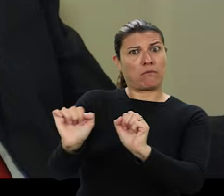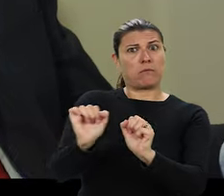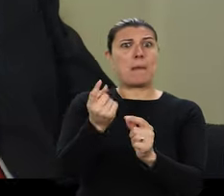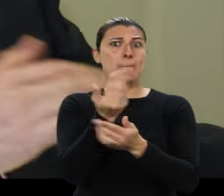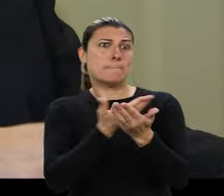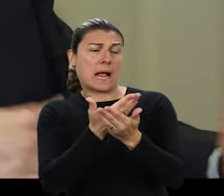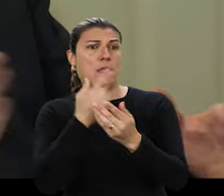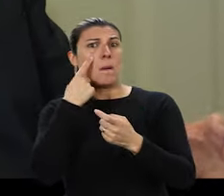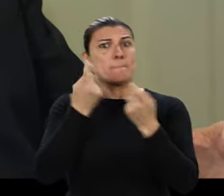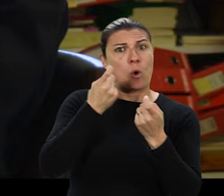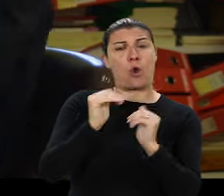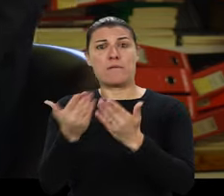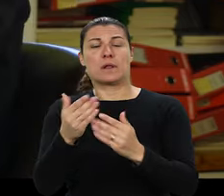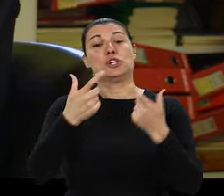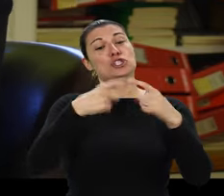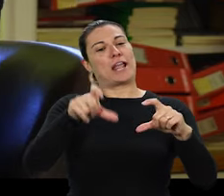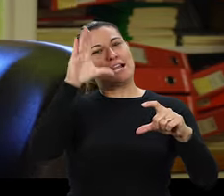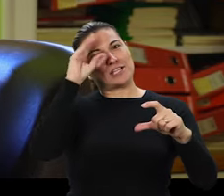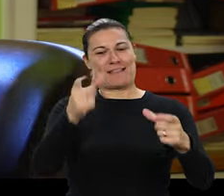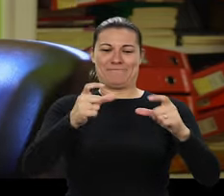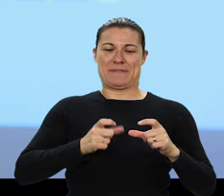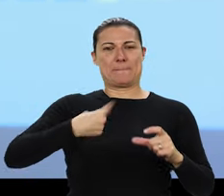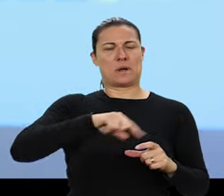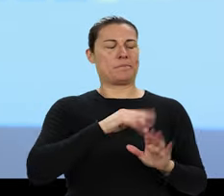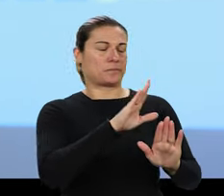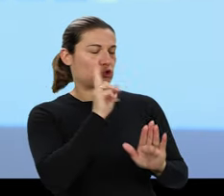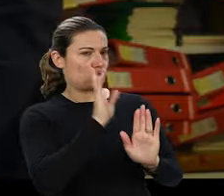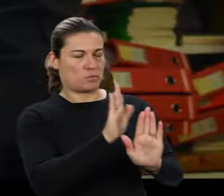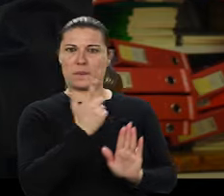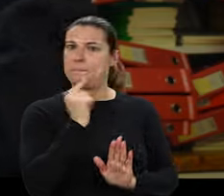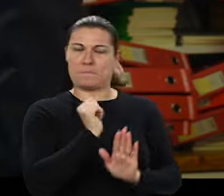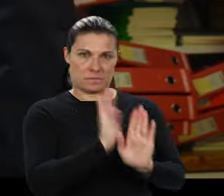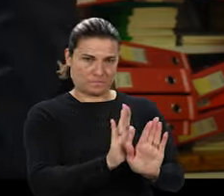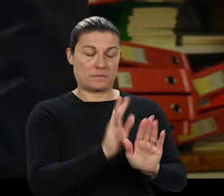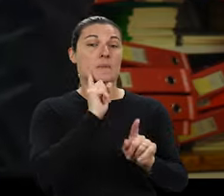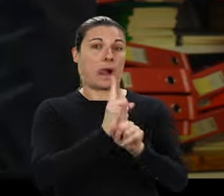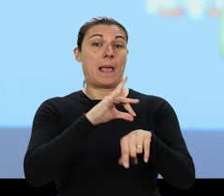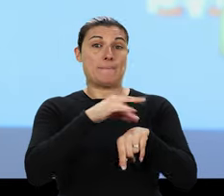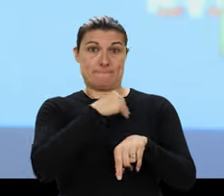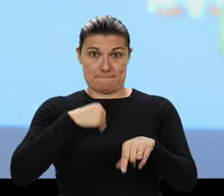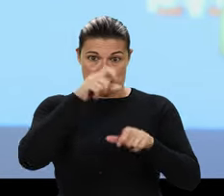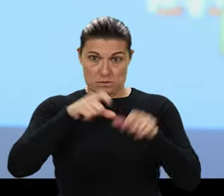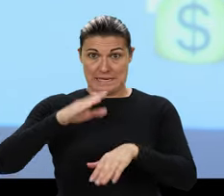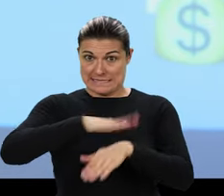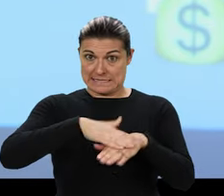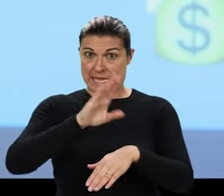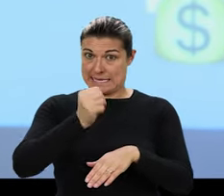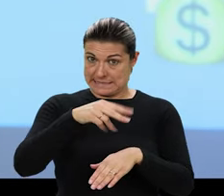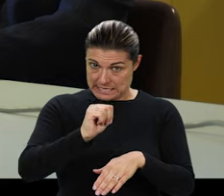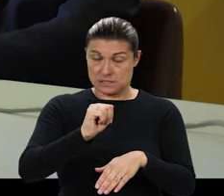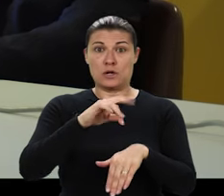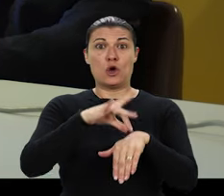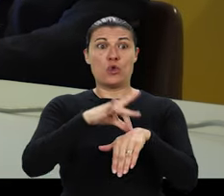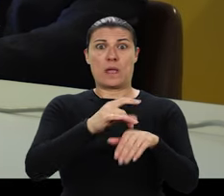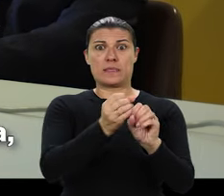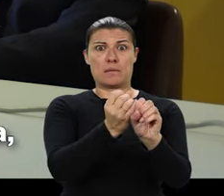mercado a funcionar, oferta e procura. Ah, e cheques no Estado para nós, claro. Desculpem, não, não pode ser. Se os médicos começam a sair